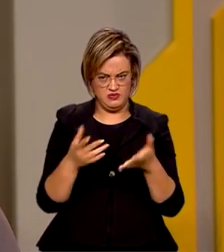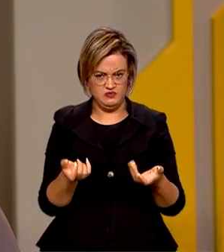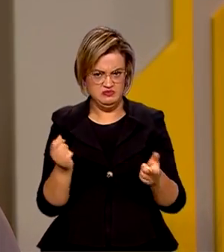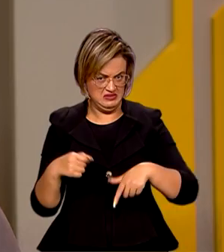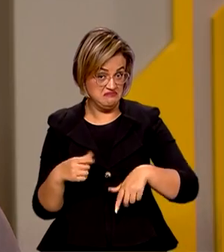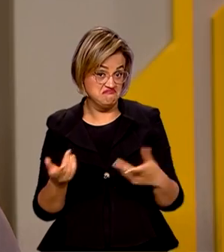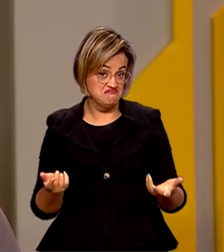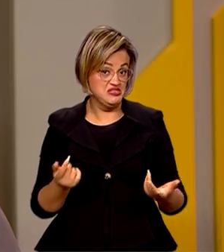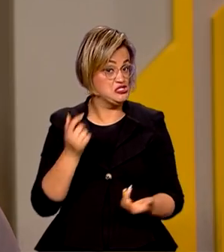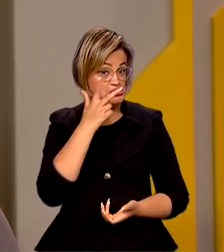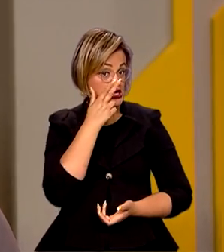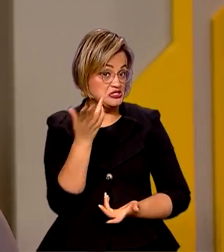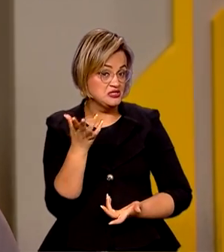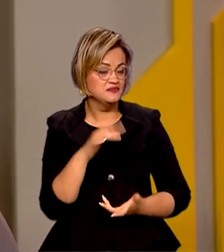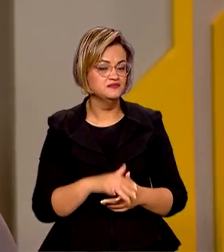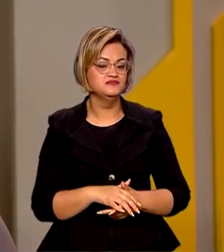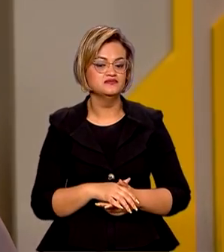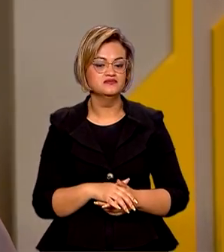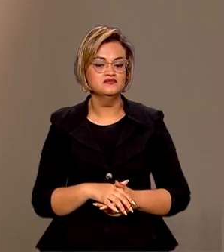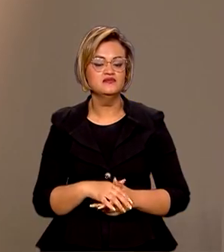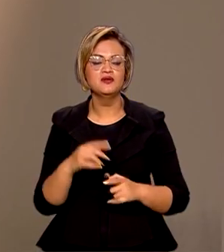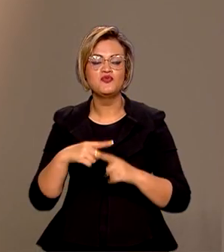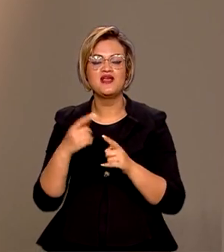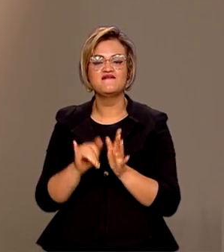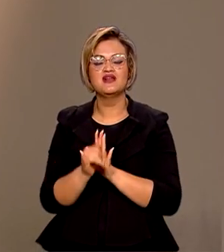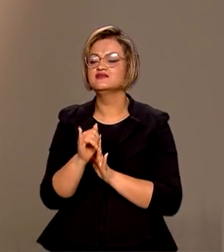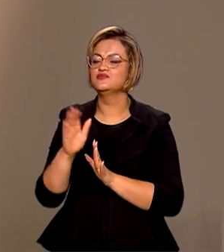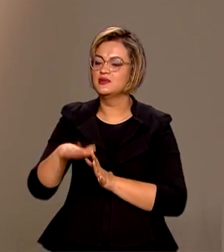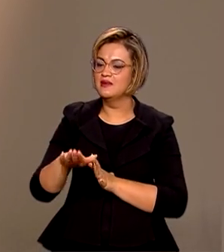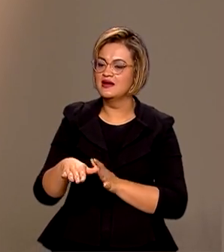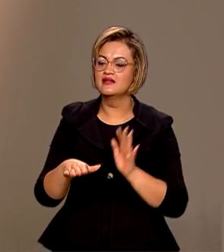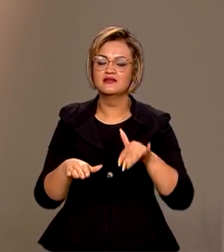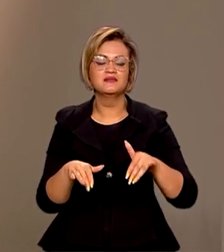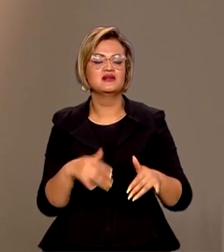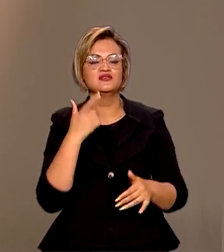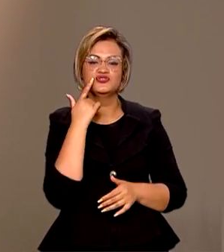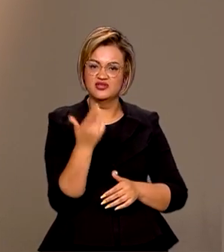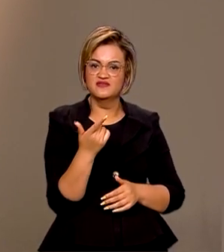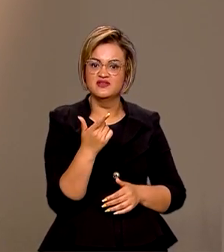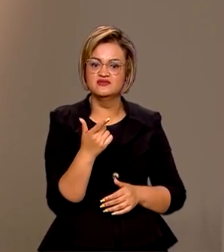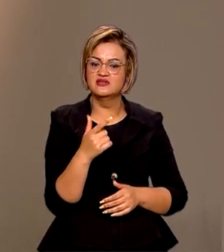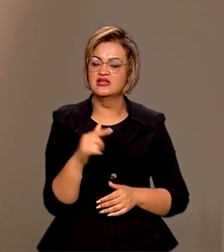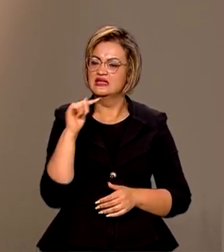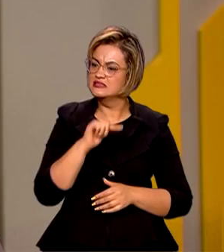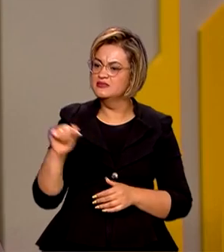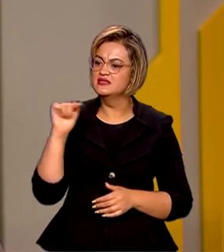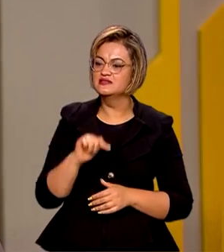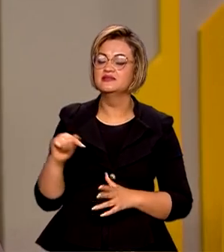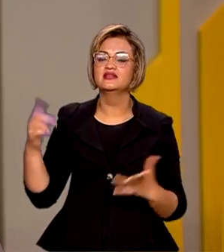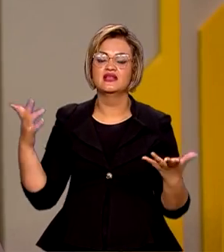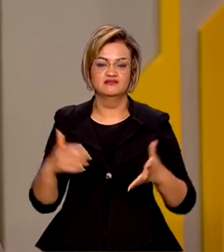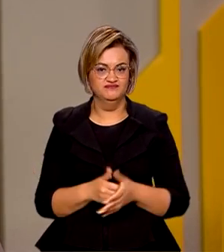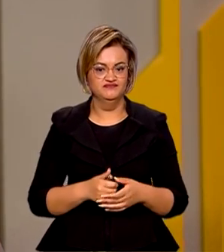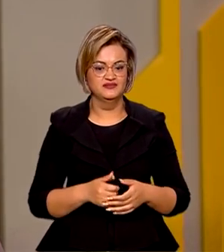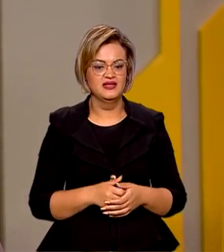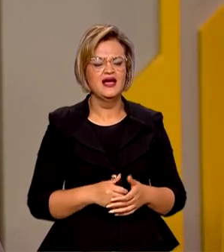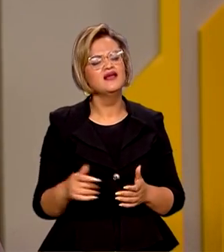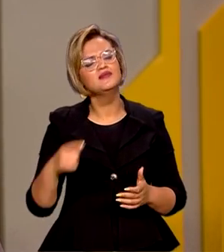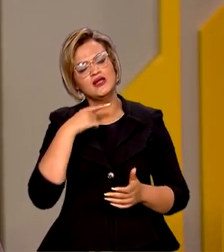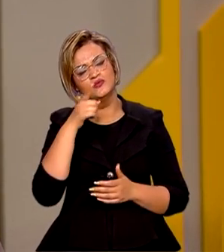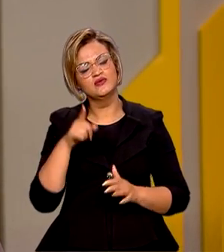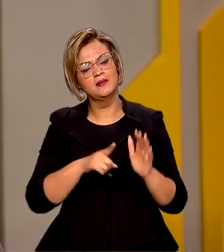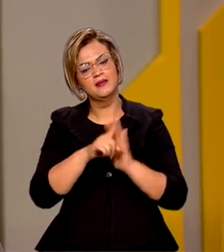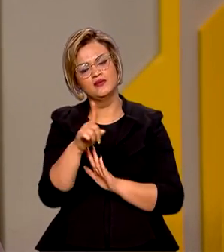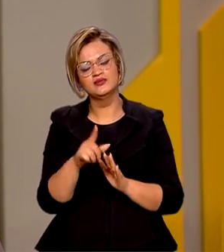é o que se espera, não é? Até pela queda da inflação que tem se registrado aí nas últimas semanas, né? Aí eu pergunto, essa